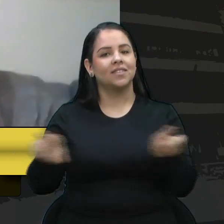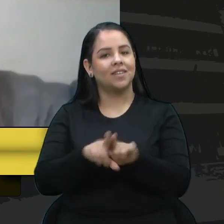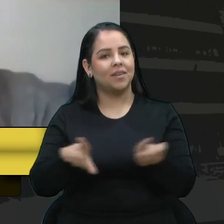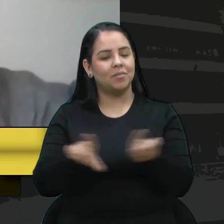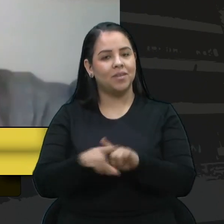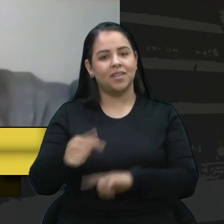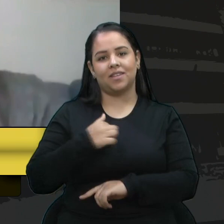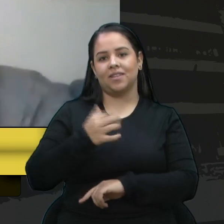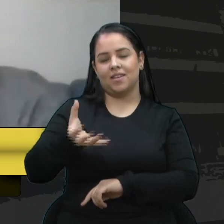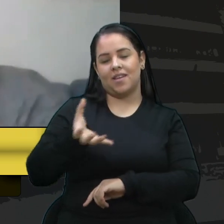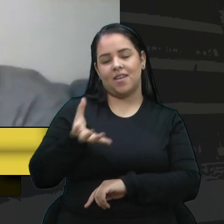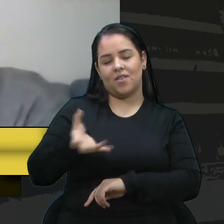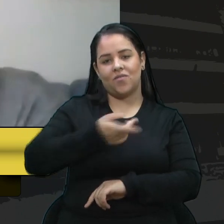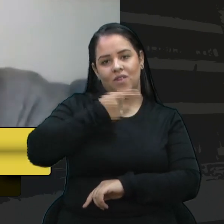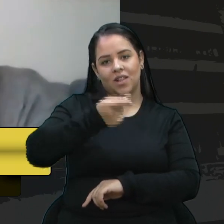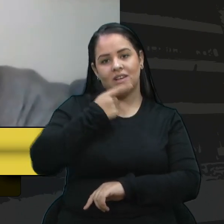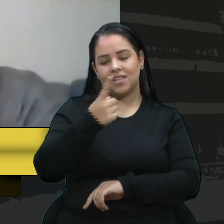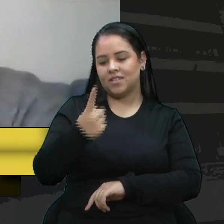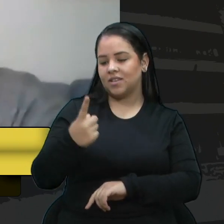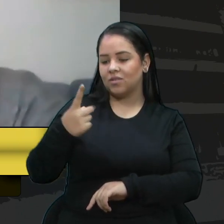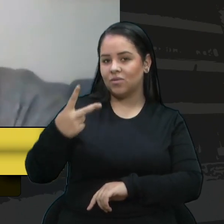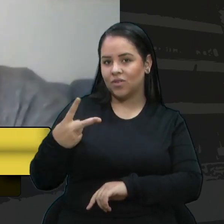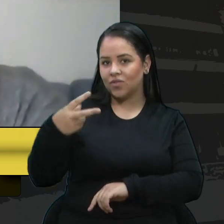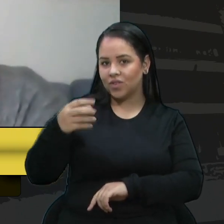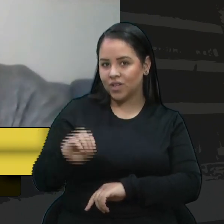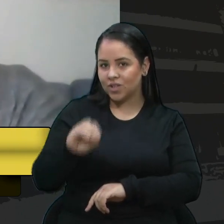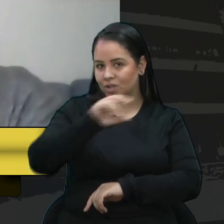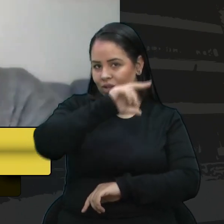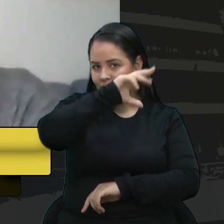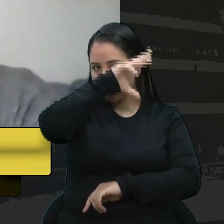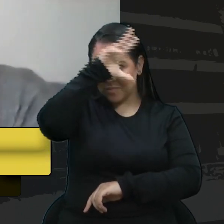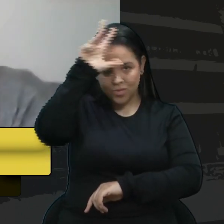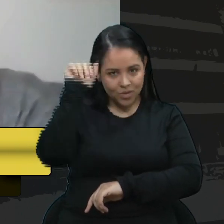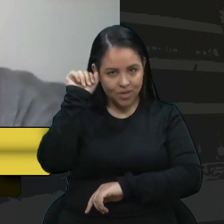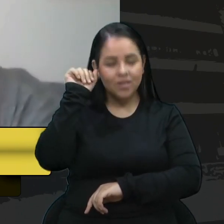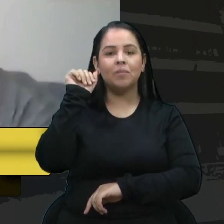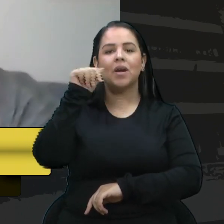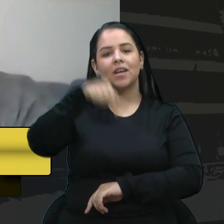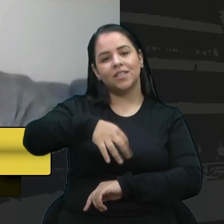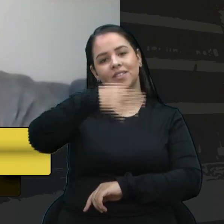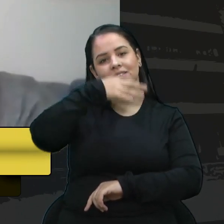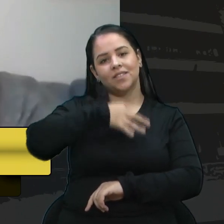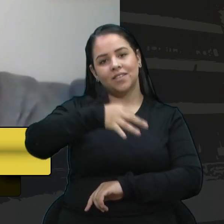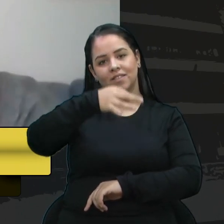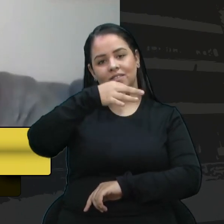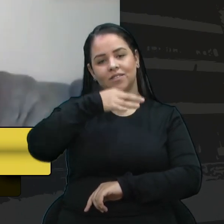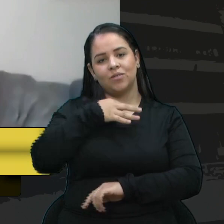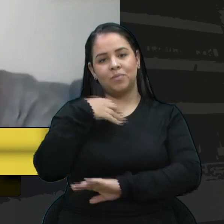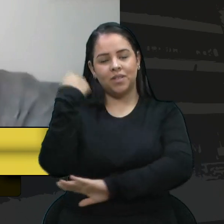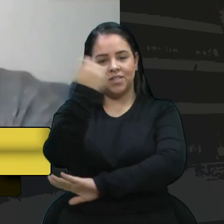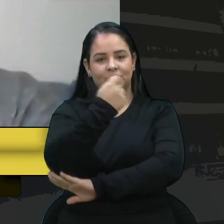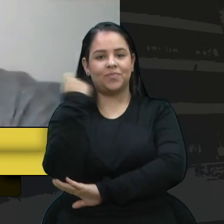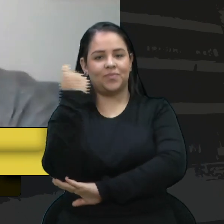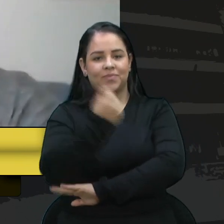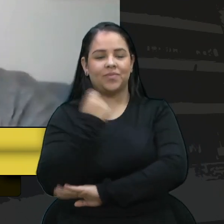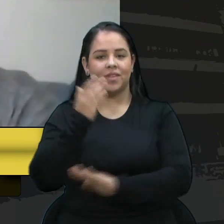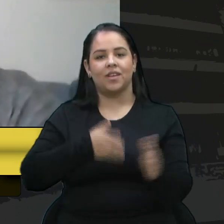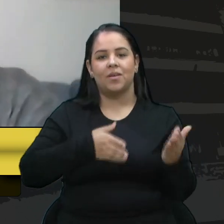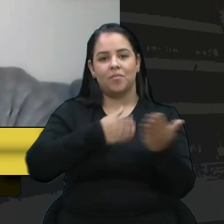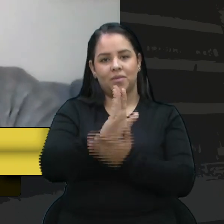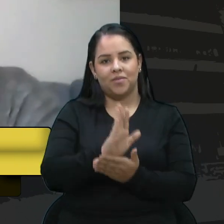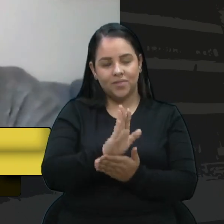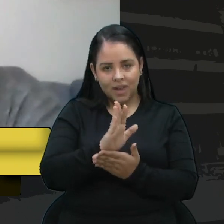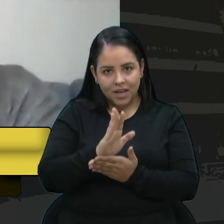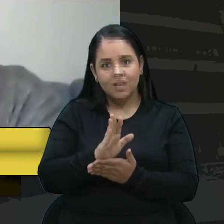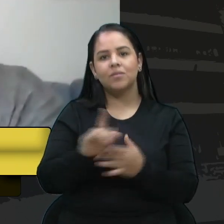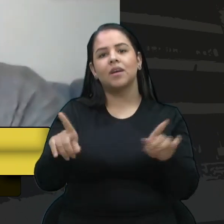120 municípios aqui do Rio Grande do Sul aprovaram uma moção como esta nas suas câmaras de